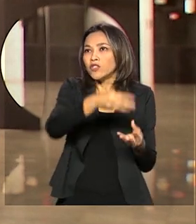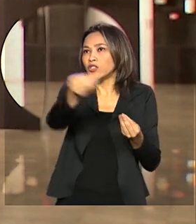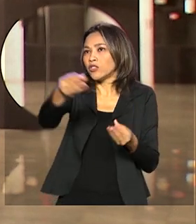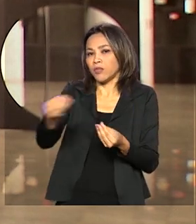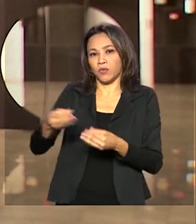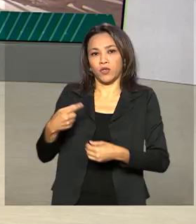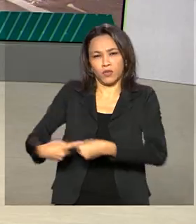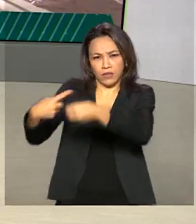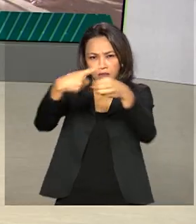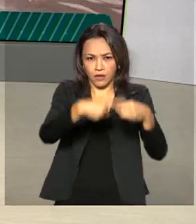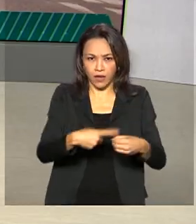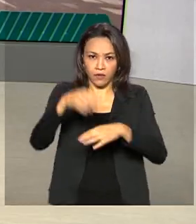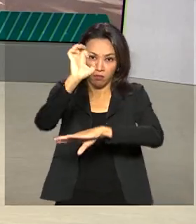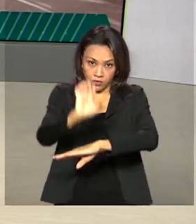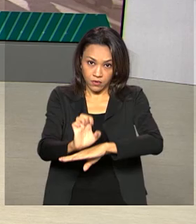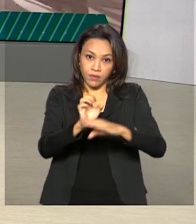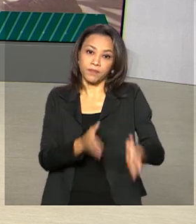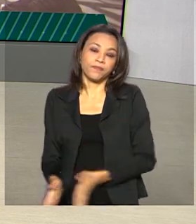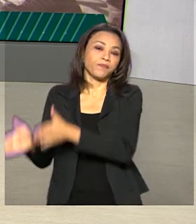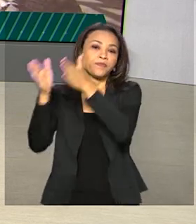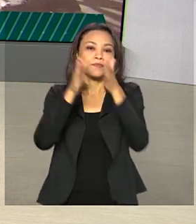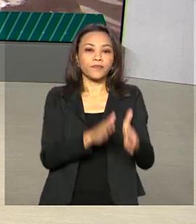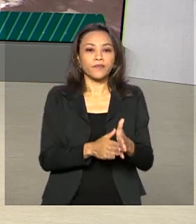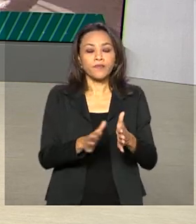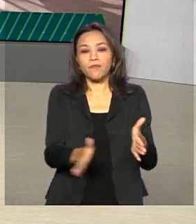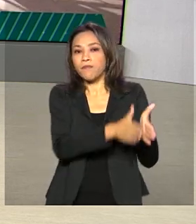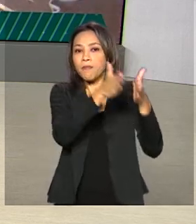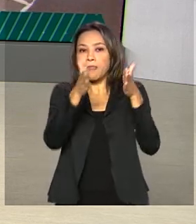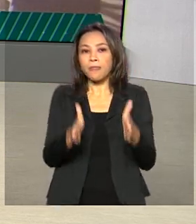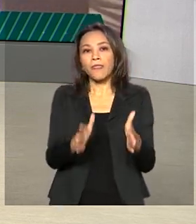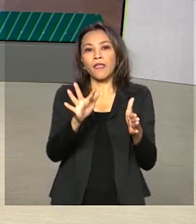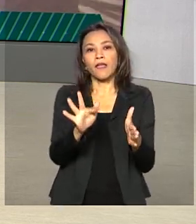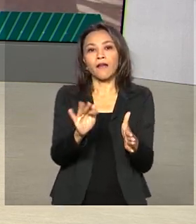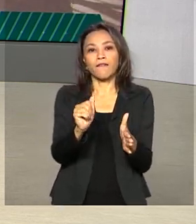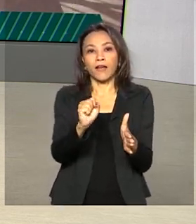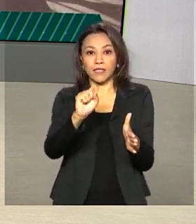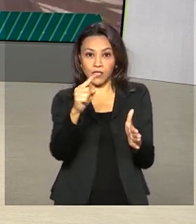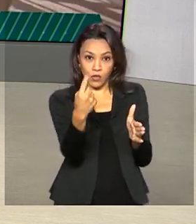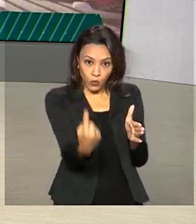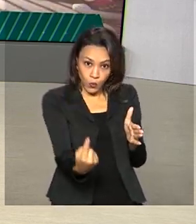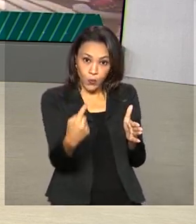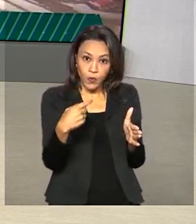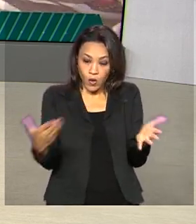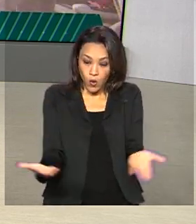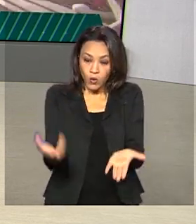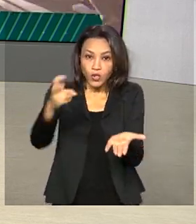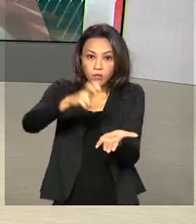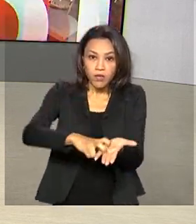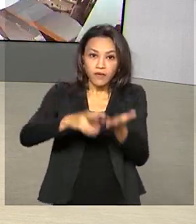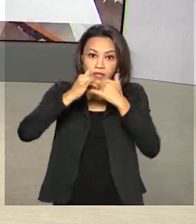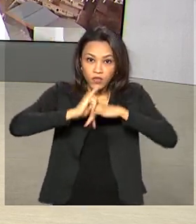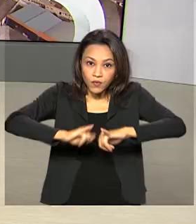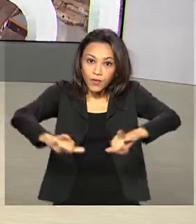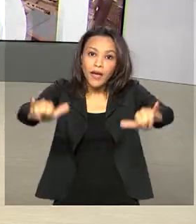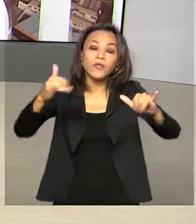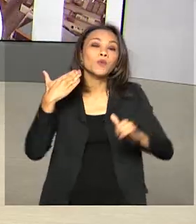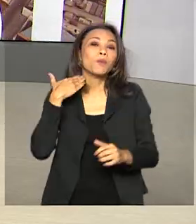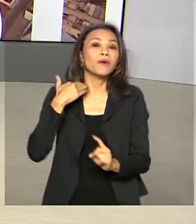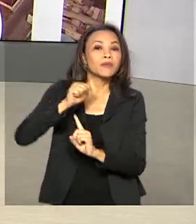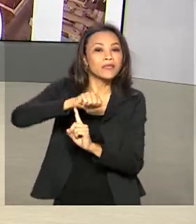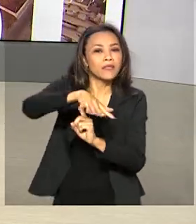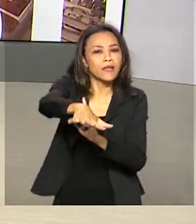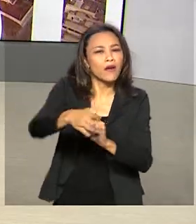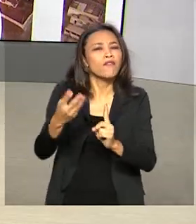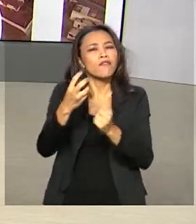Amazonas. A fase 1 do Open Banking será lançada agora pela manhã. Às 11 horas, o Banco Central vai